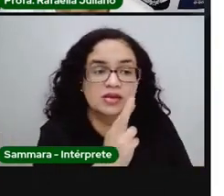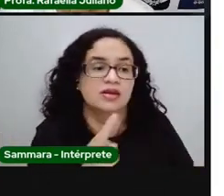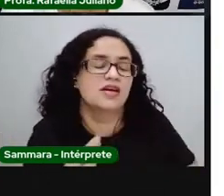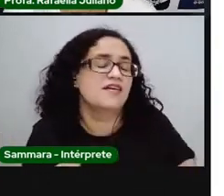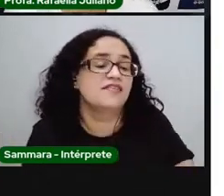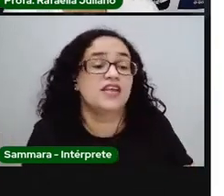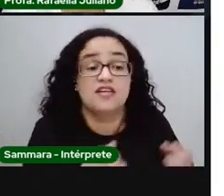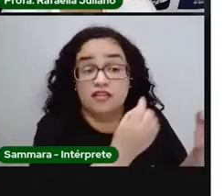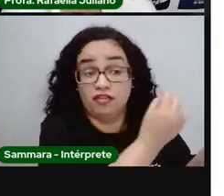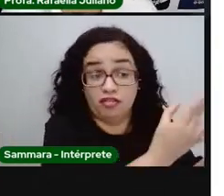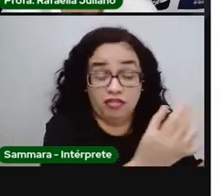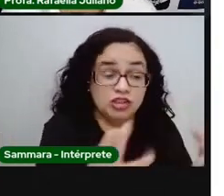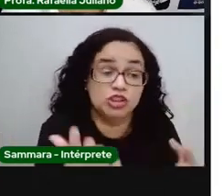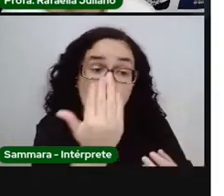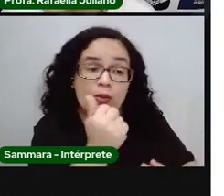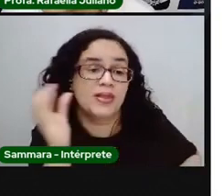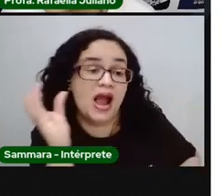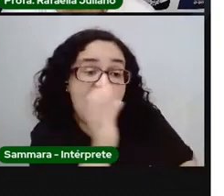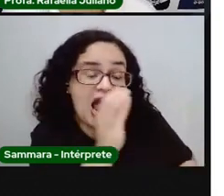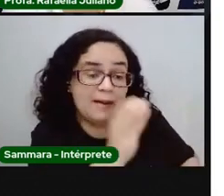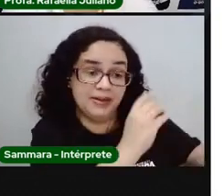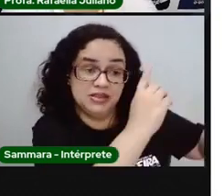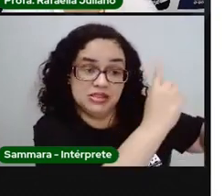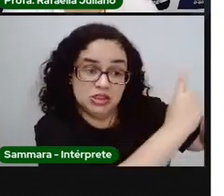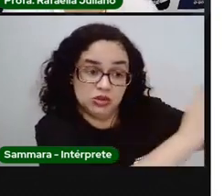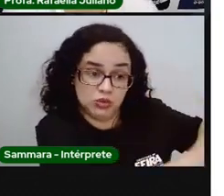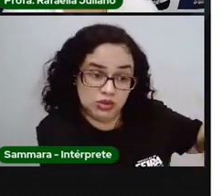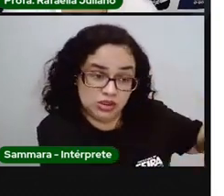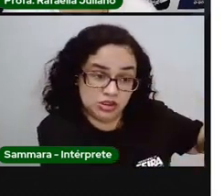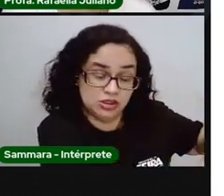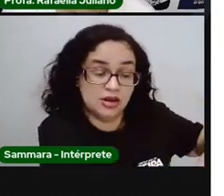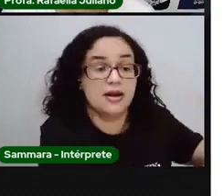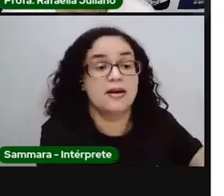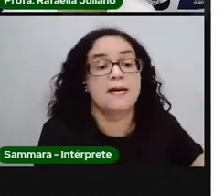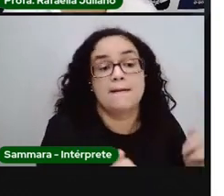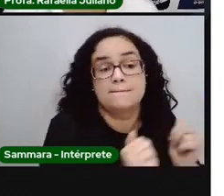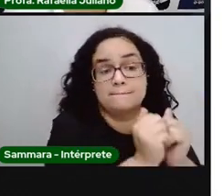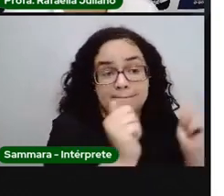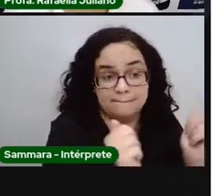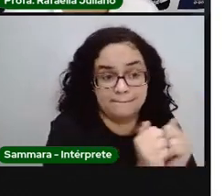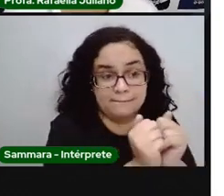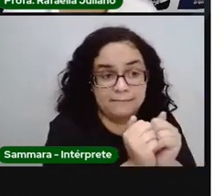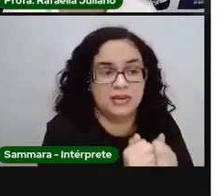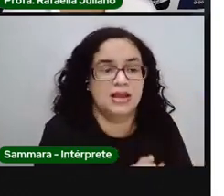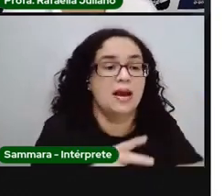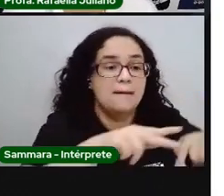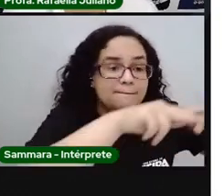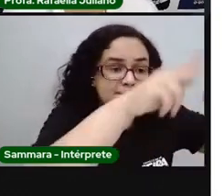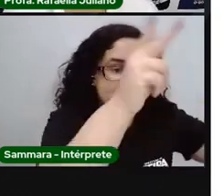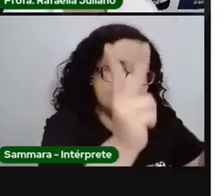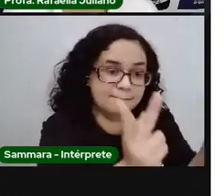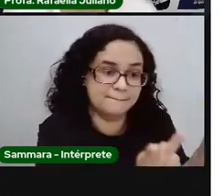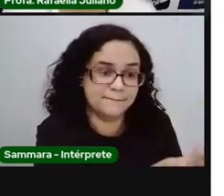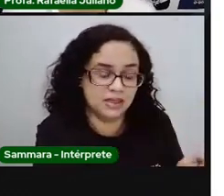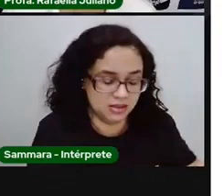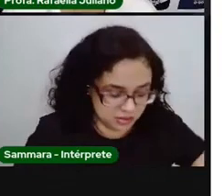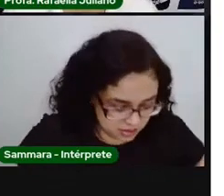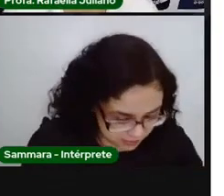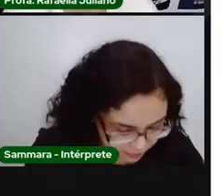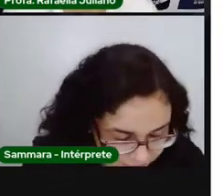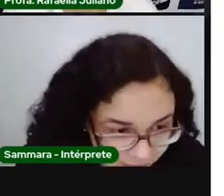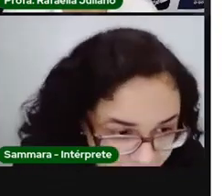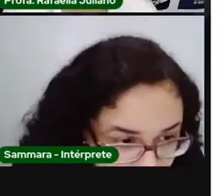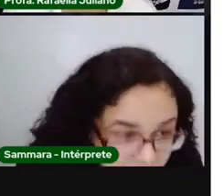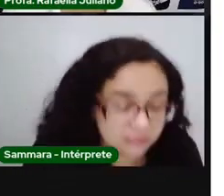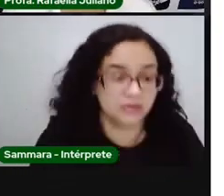rápida. Sanduíche, batata frita, pizza, cachorro quente,